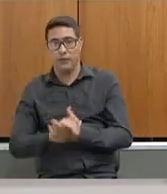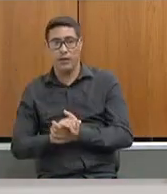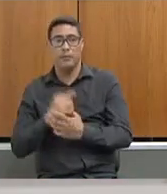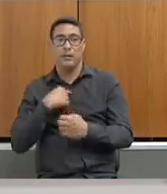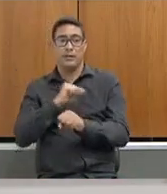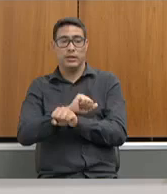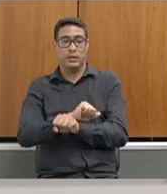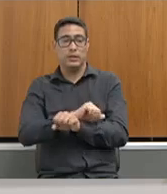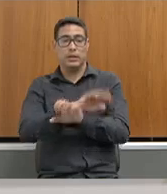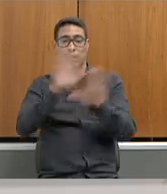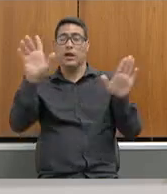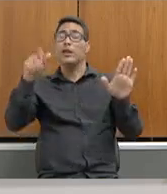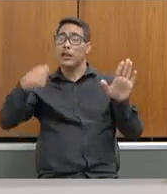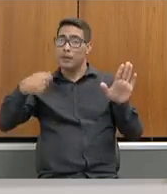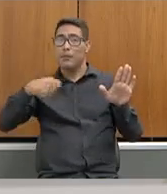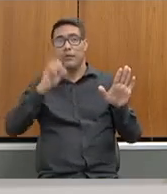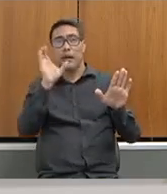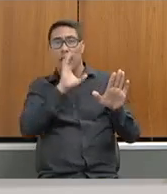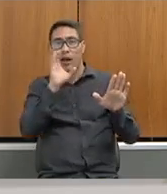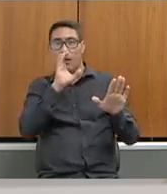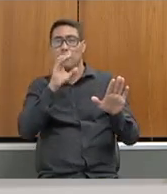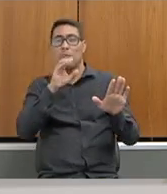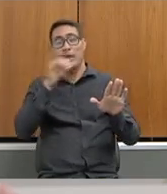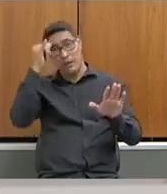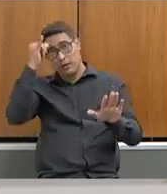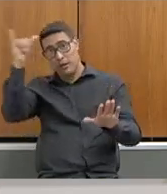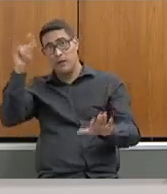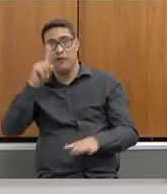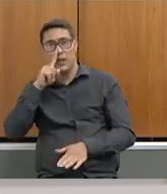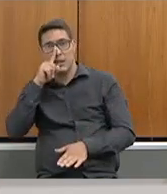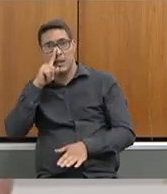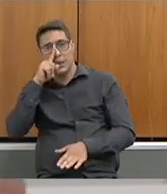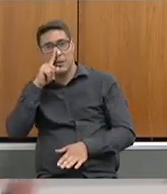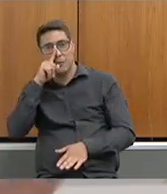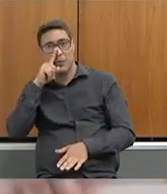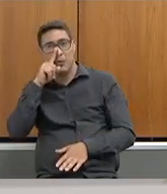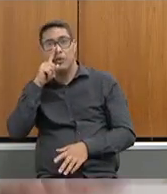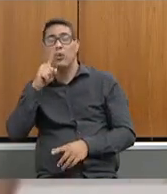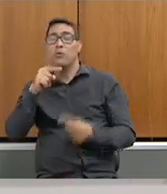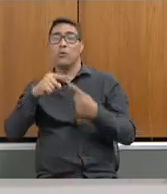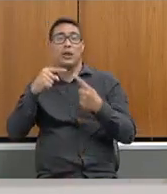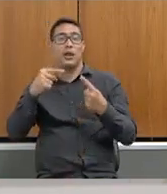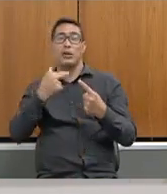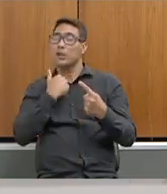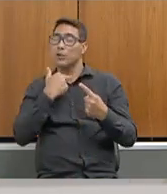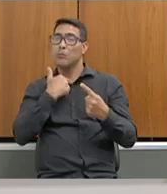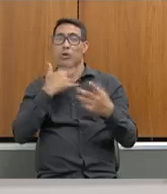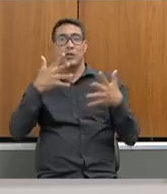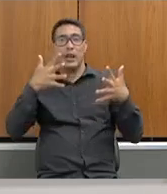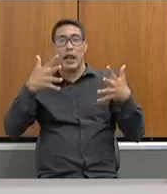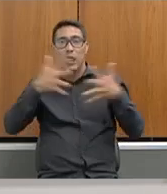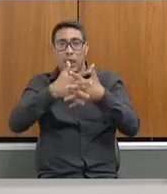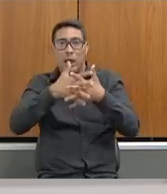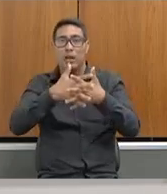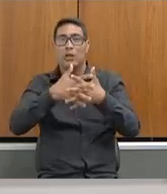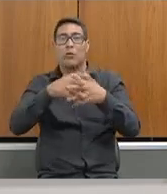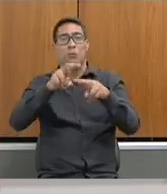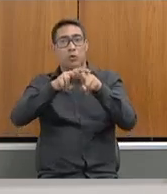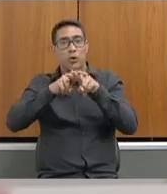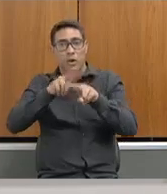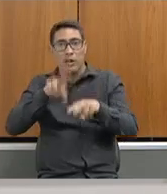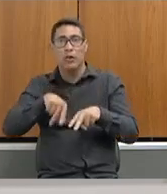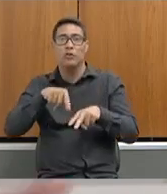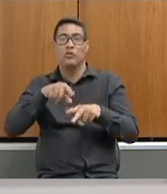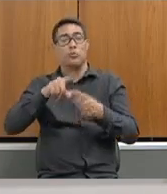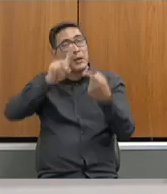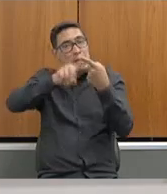que tem que se apurar rápido para que evite riscos, porque a comunidade escolar não pode ser atingida com o risco de uma ameaça. Então,